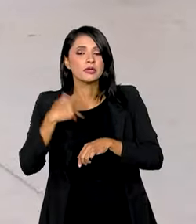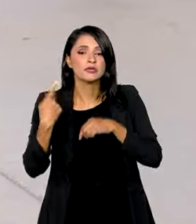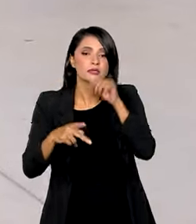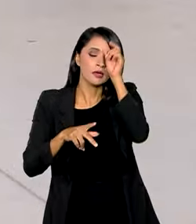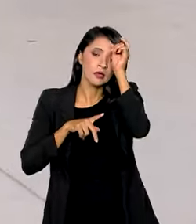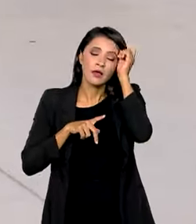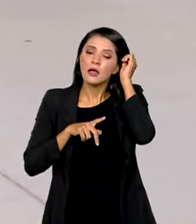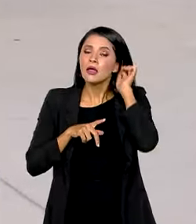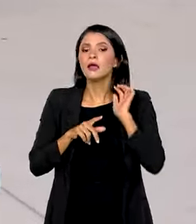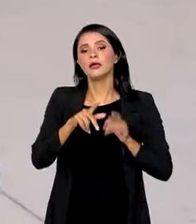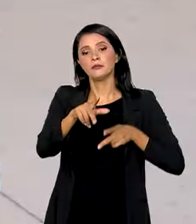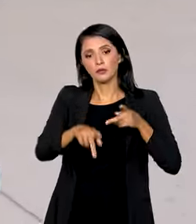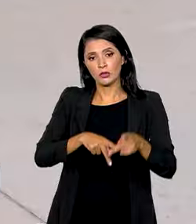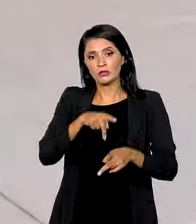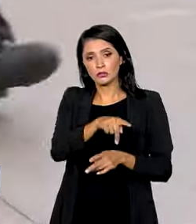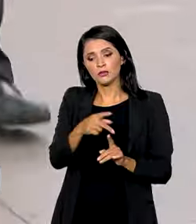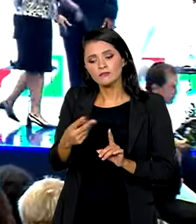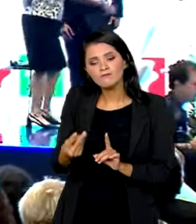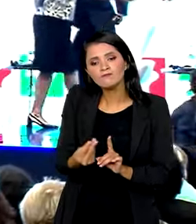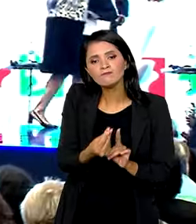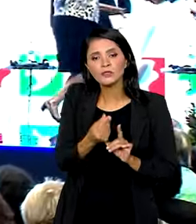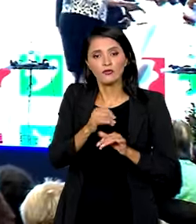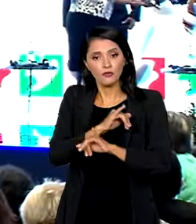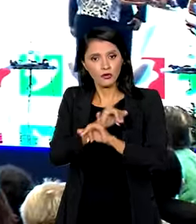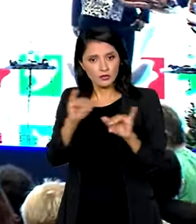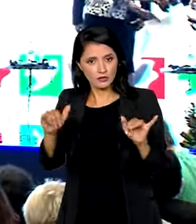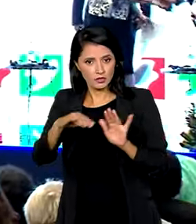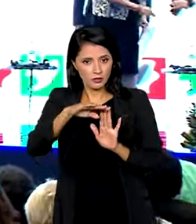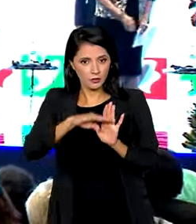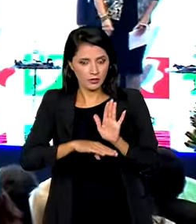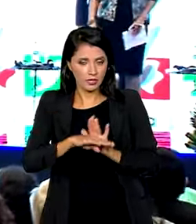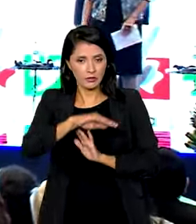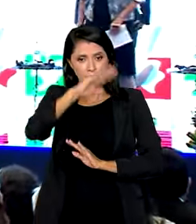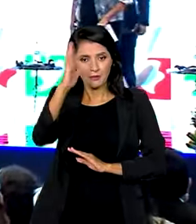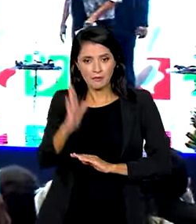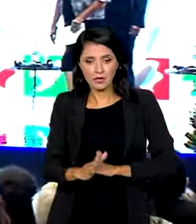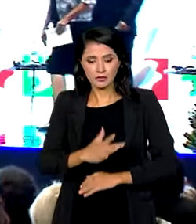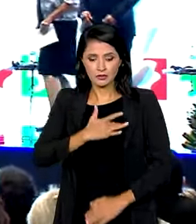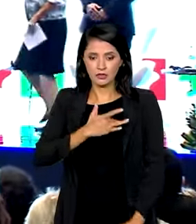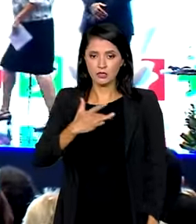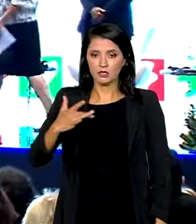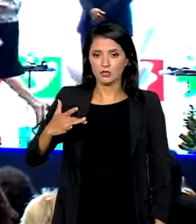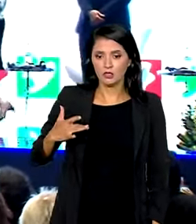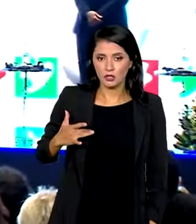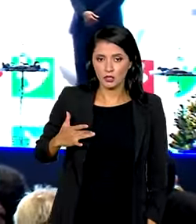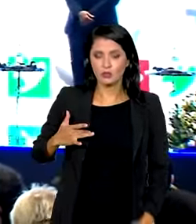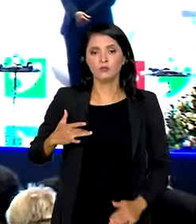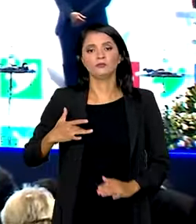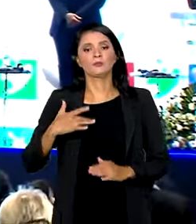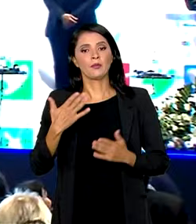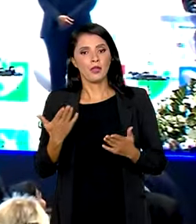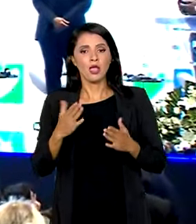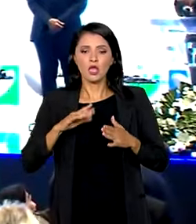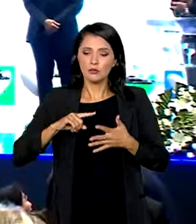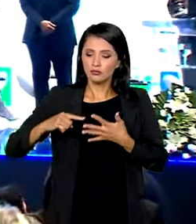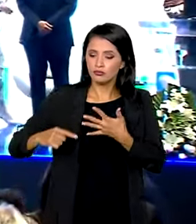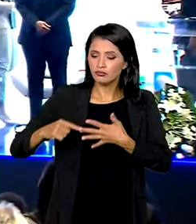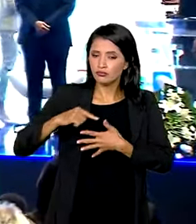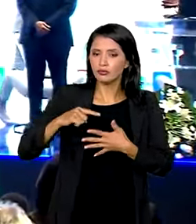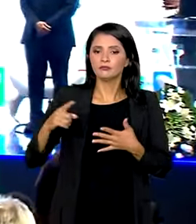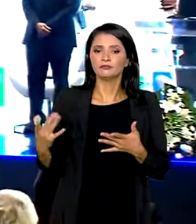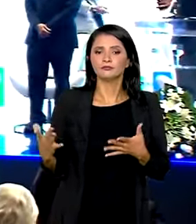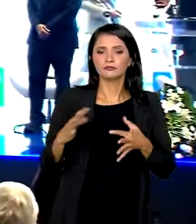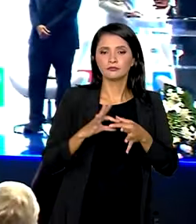populacionais mais vulneráveis, foi lançado o programa Brasil Saudável. E todas as ações serão